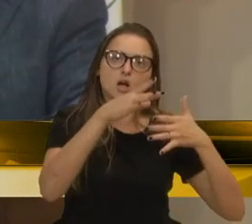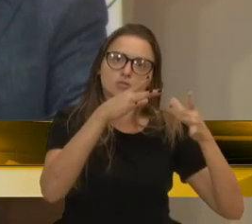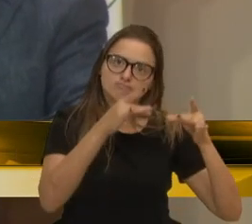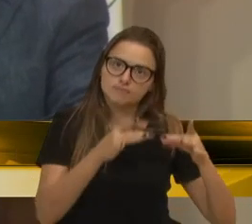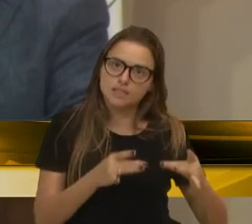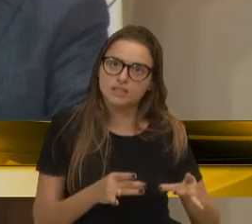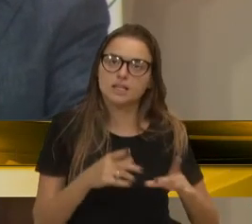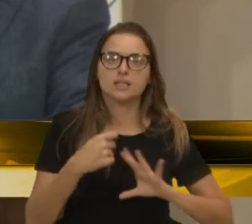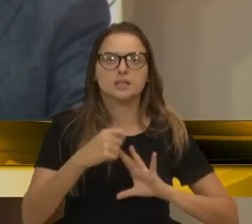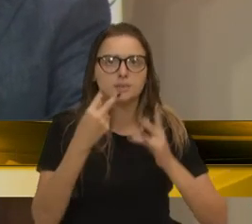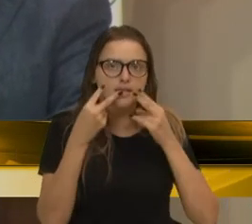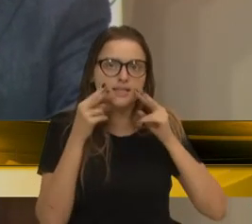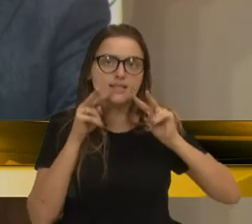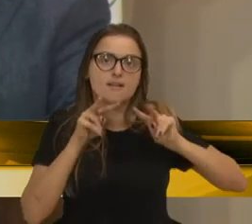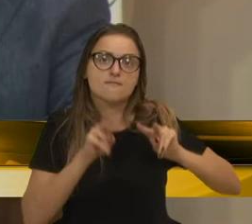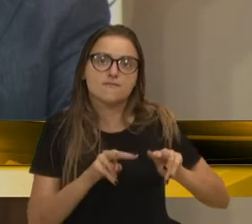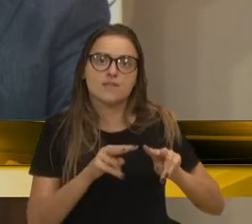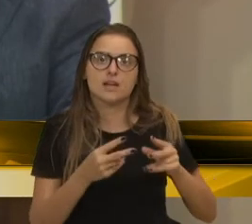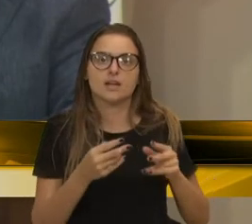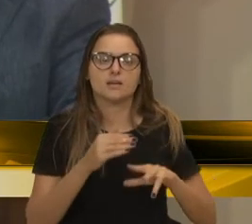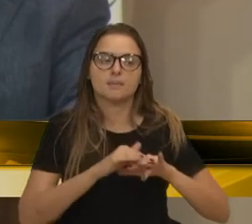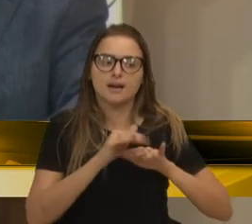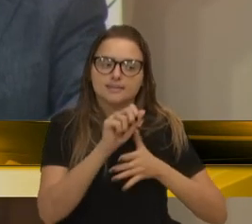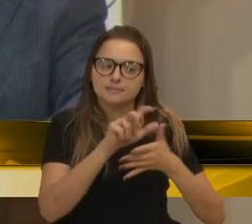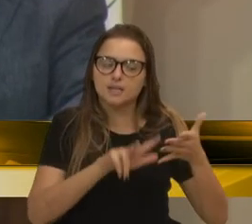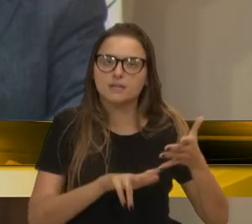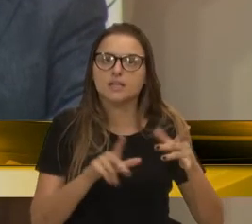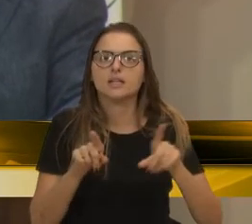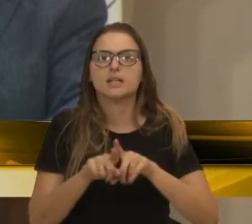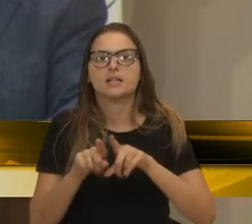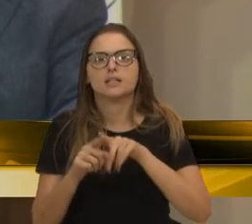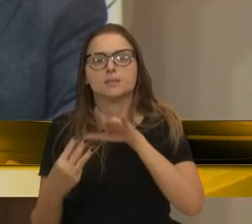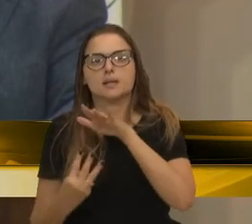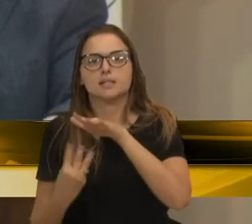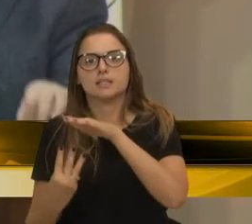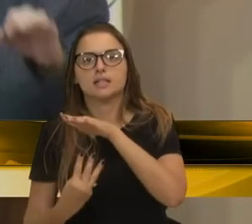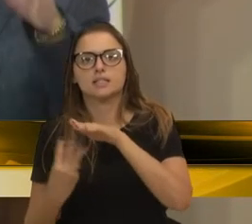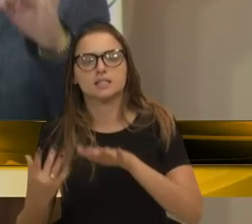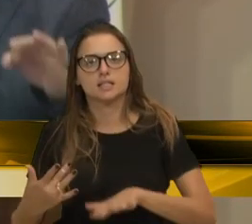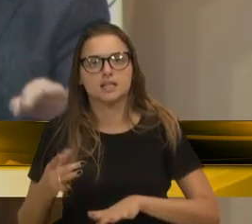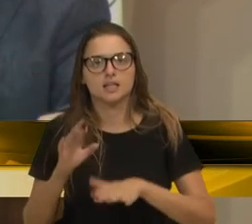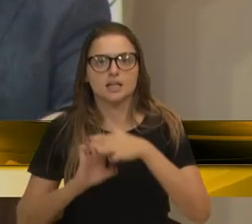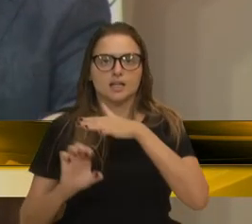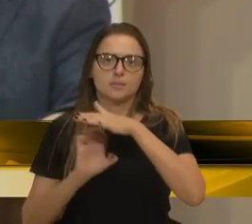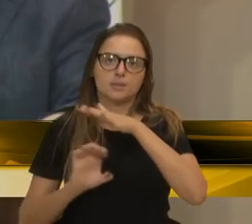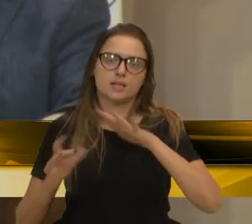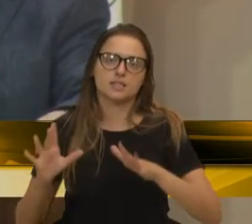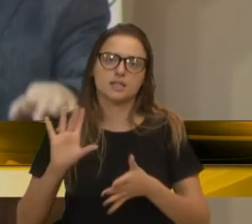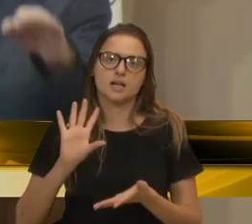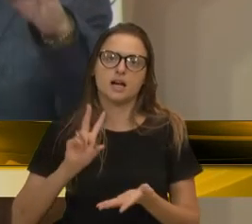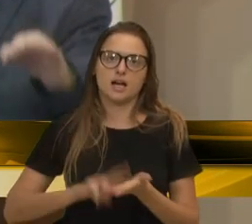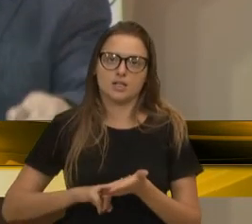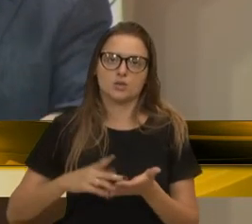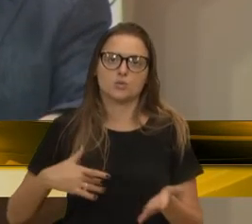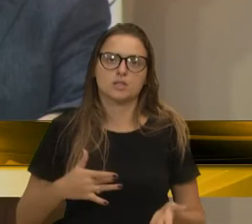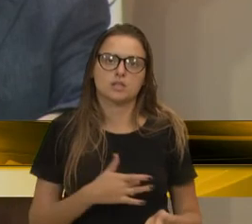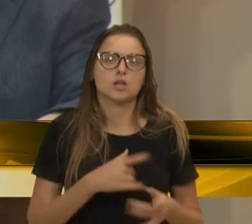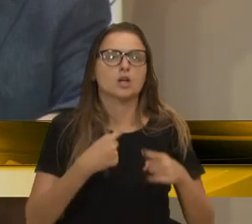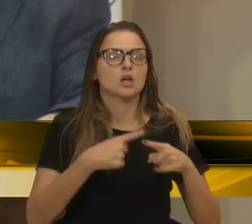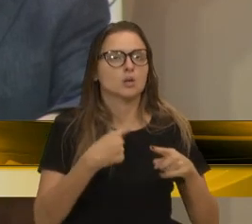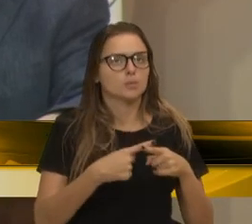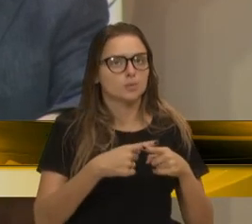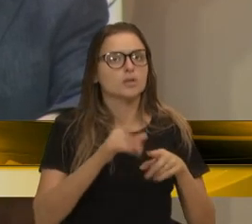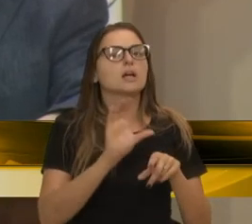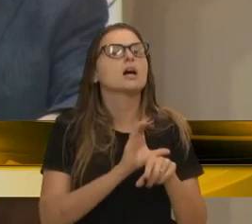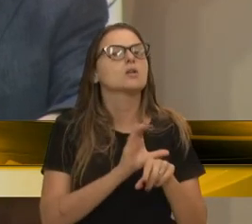olhado com melhores olhos. E também, relação à questão da terceirização da saúde, porque a Constituição brasileira é muito clara